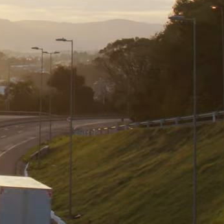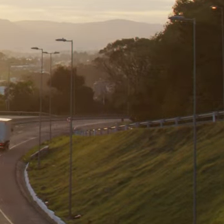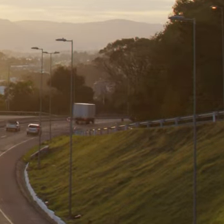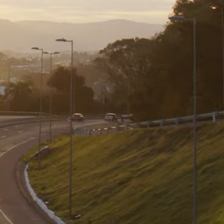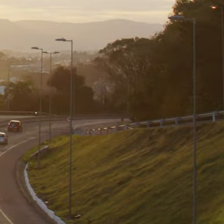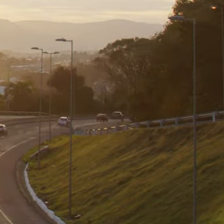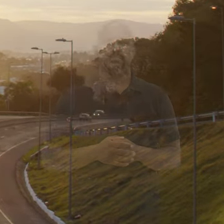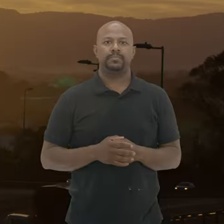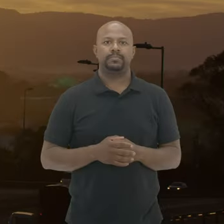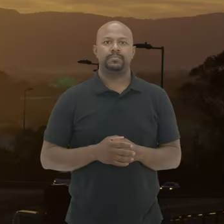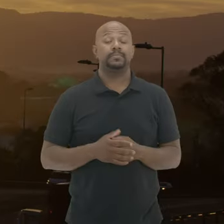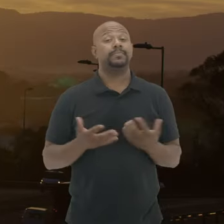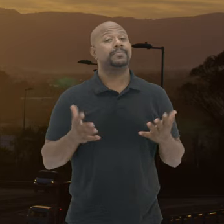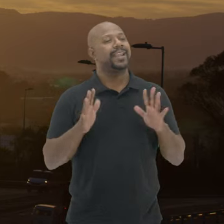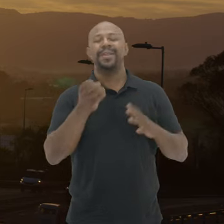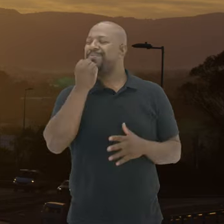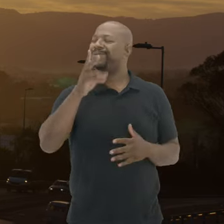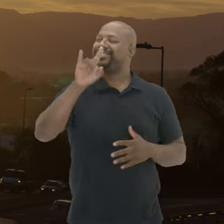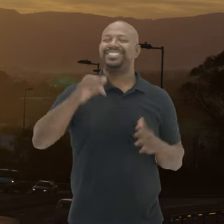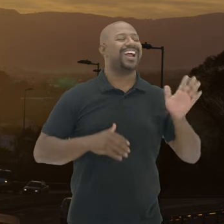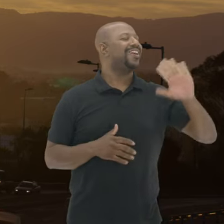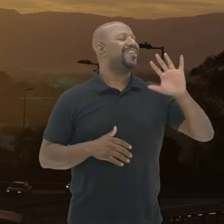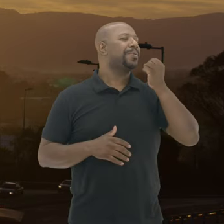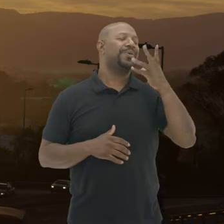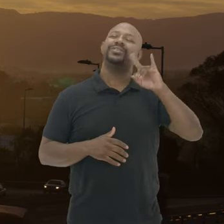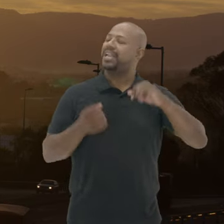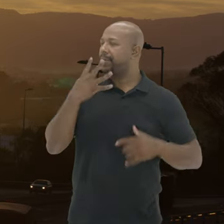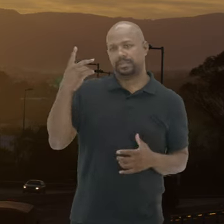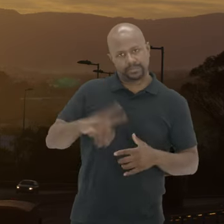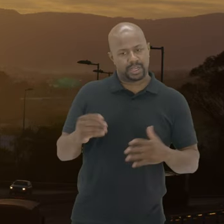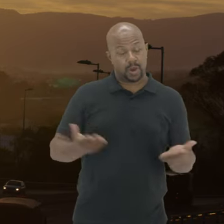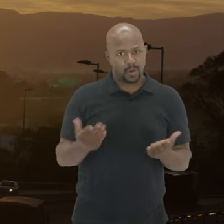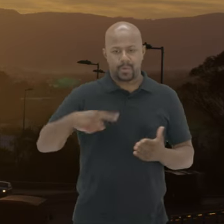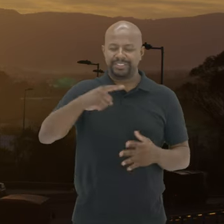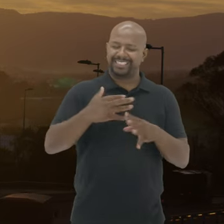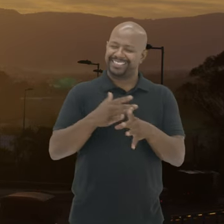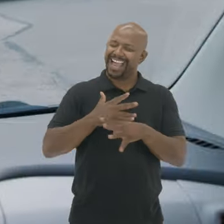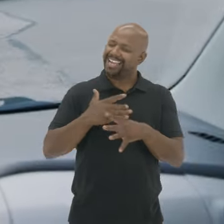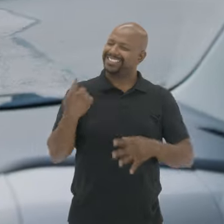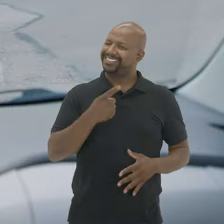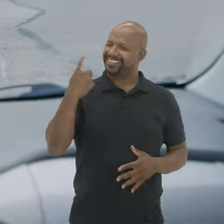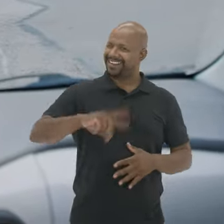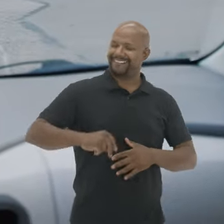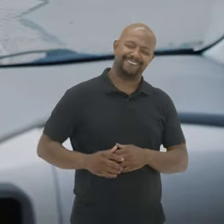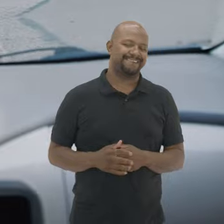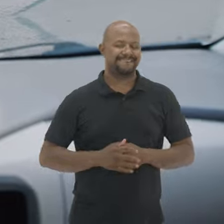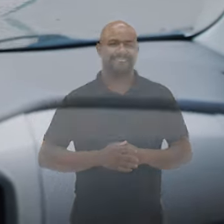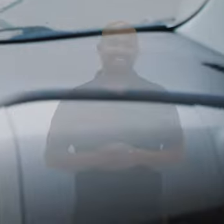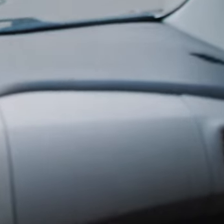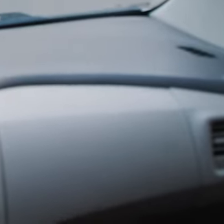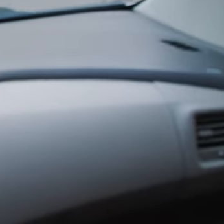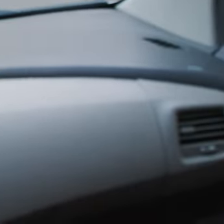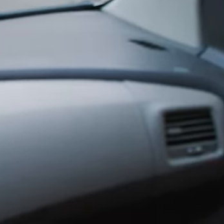montanhas Luz dourada do amanhecer E aí, bom dia! Oi, bom dia! E aí nós, pessoal? Bora lá que hoje a cidade é nossa João dirige um